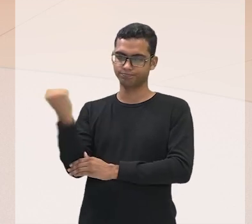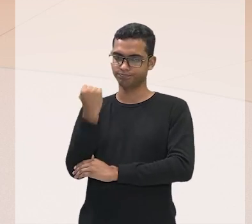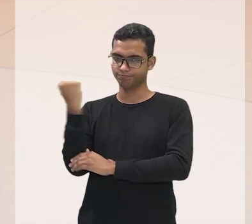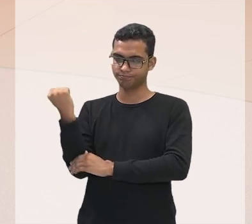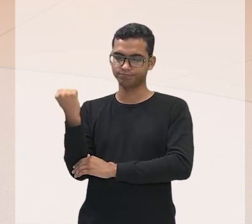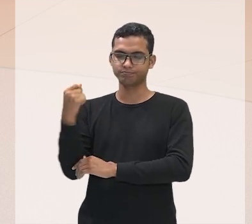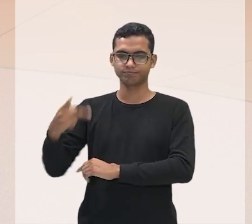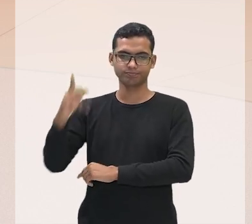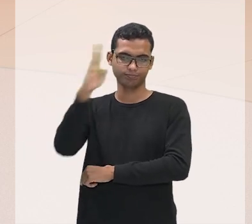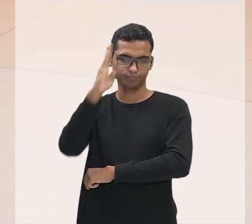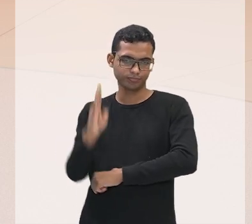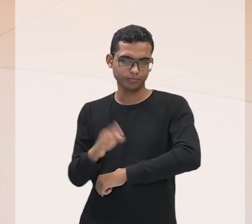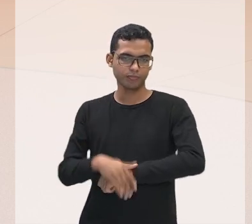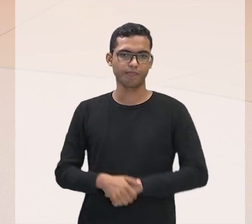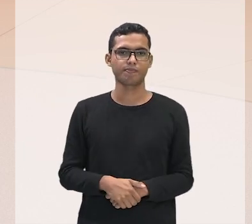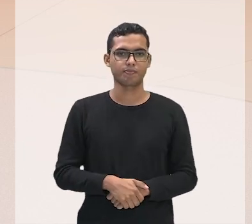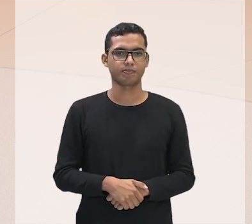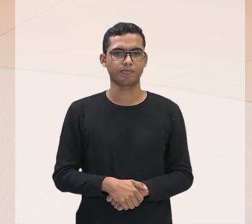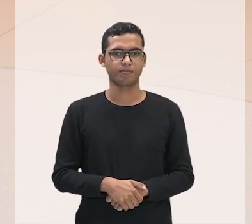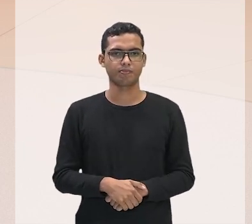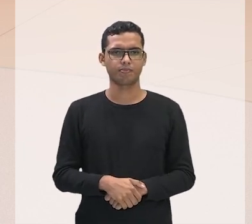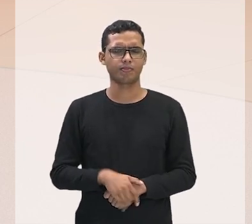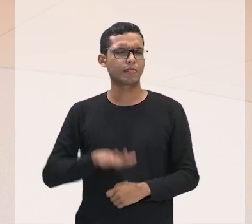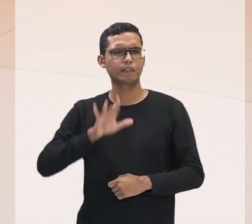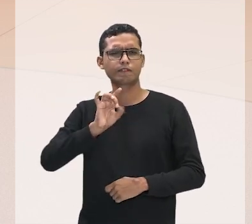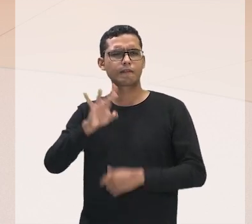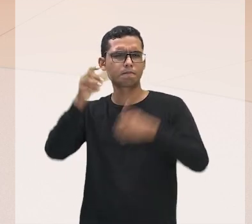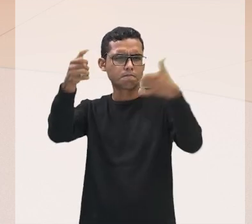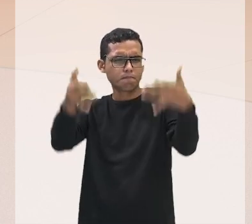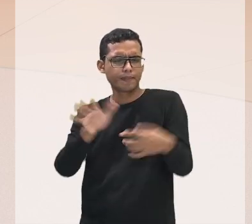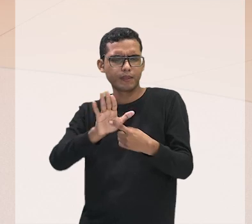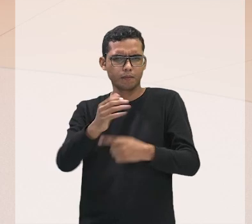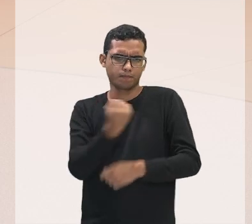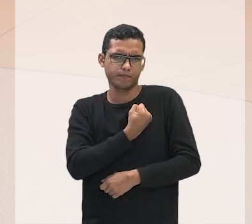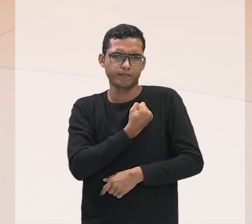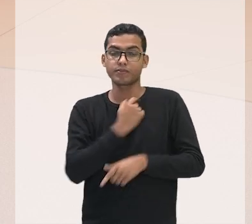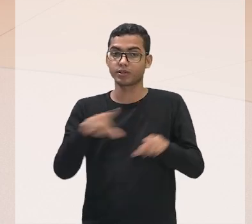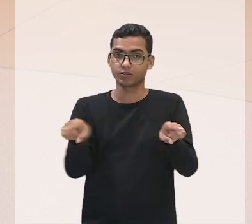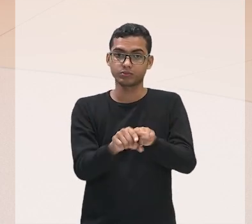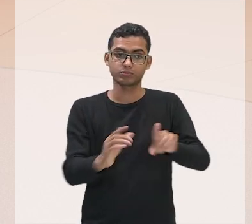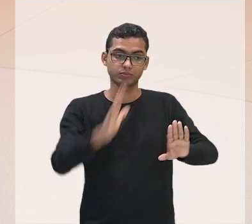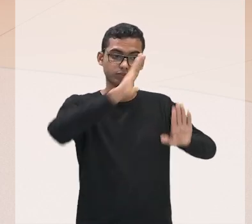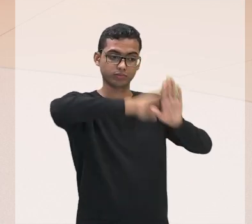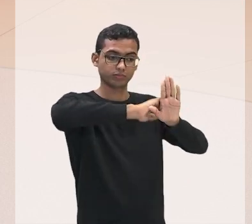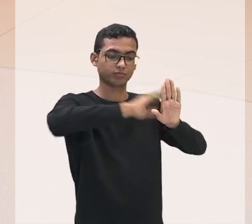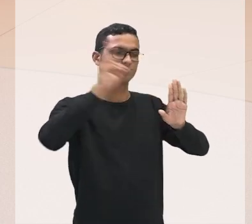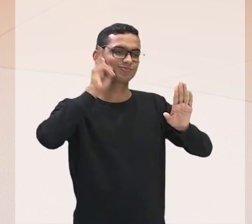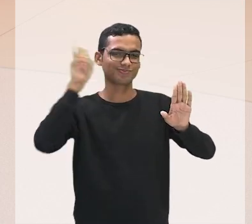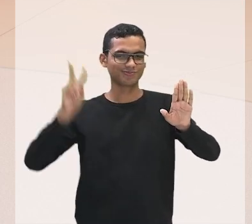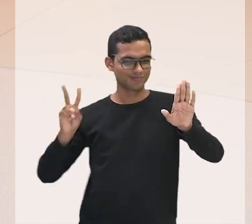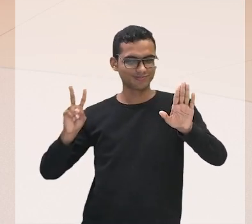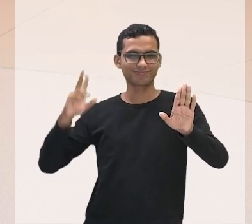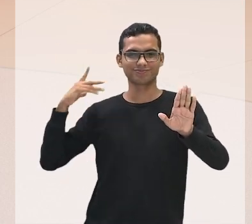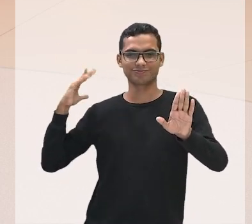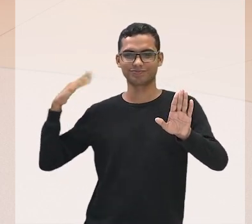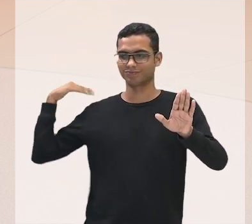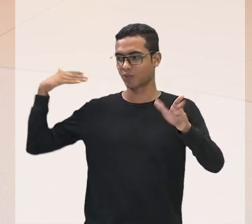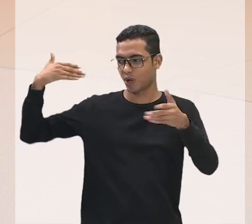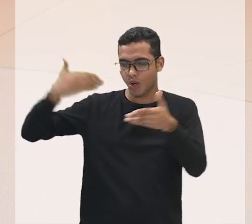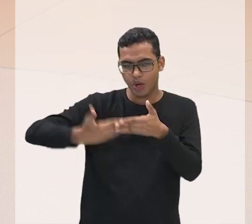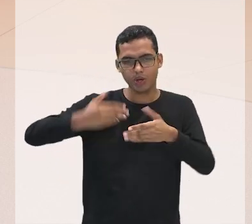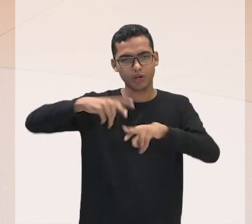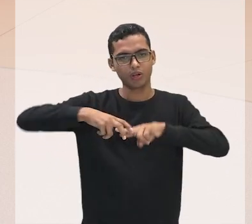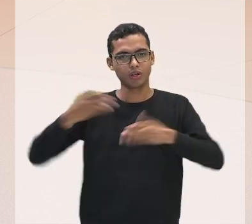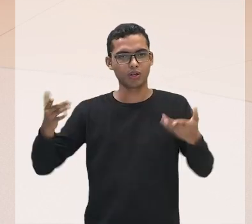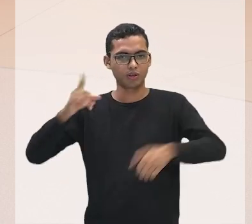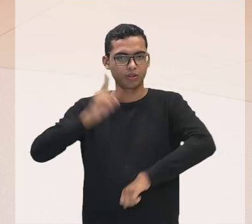no Brasil não se explica apenas com esses números que a gente viu. Tem todo um reflexo histórico, por isso que agora nós vamos voltar com o nosso